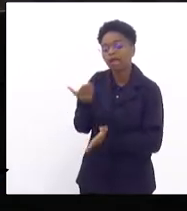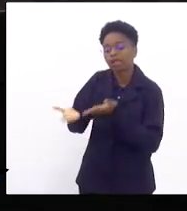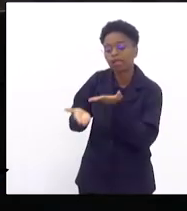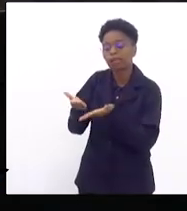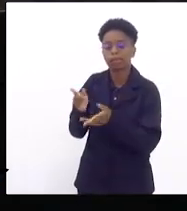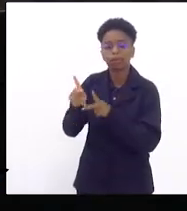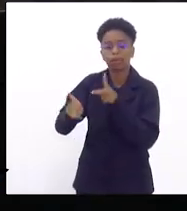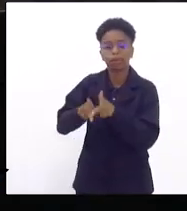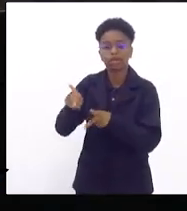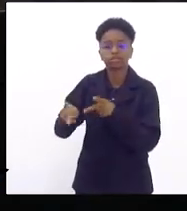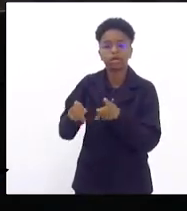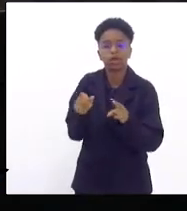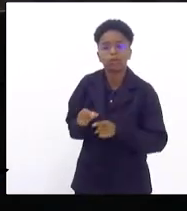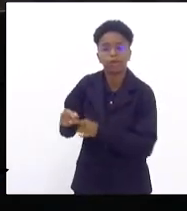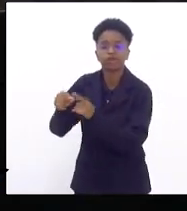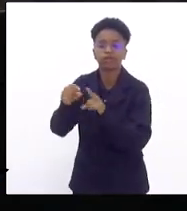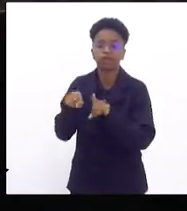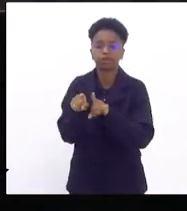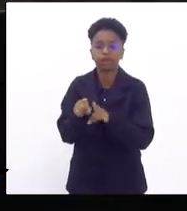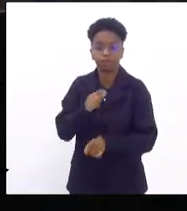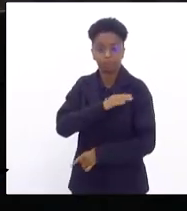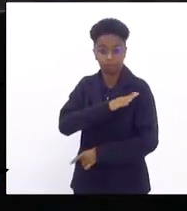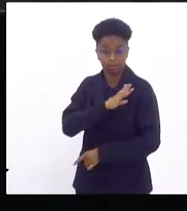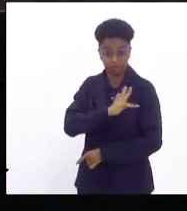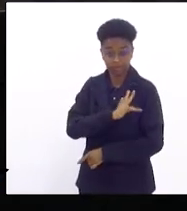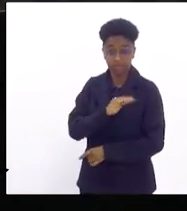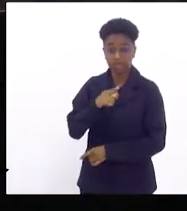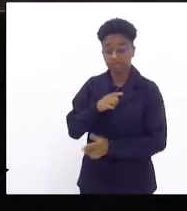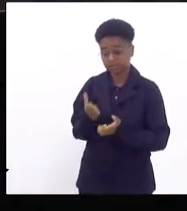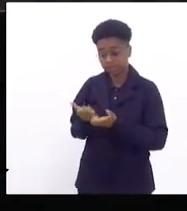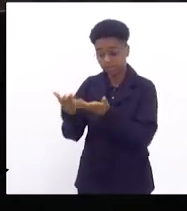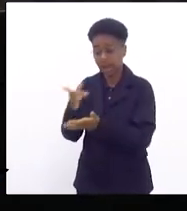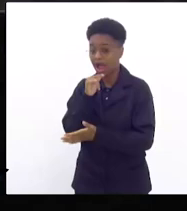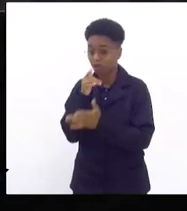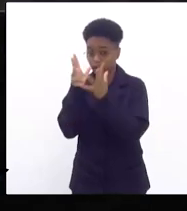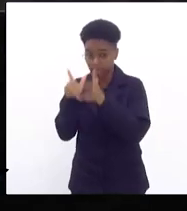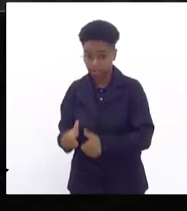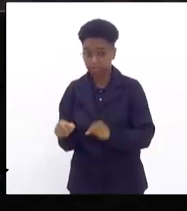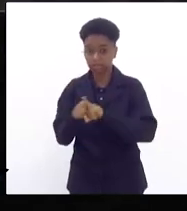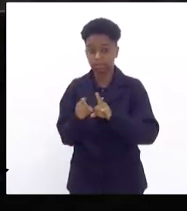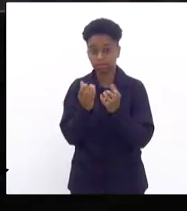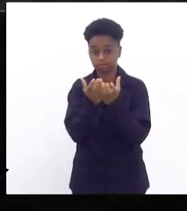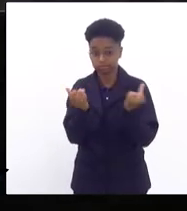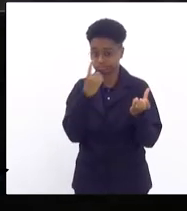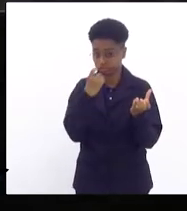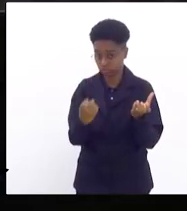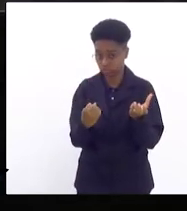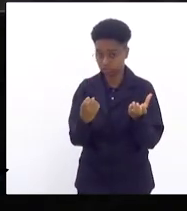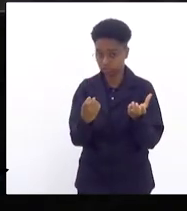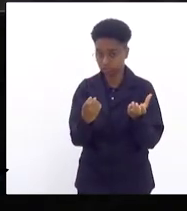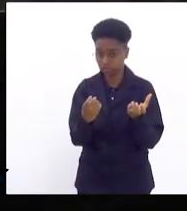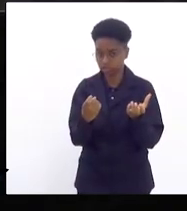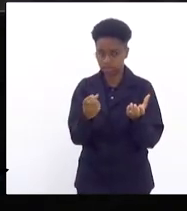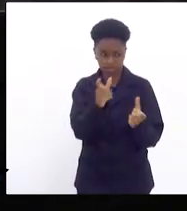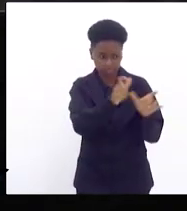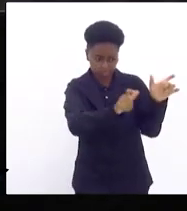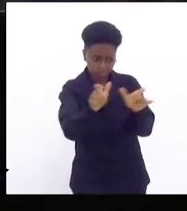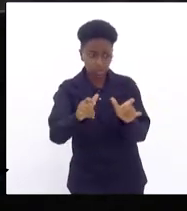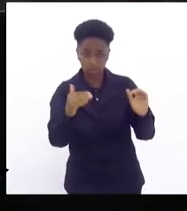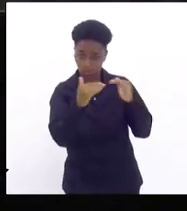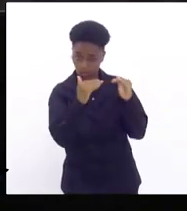da Baixada com atendimento de água potável e de rede de esgoto muitos aqui concordaram